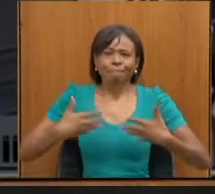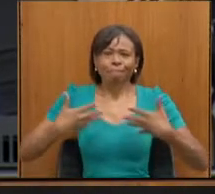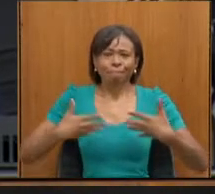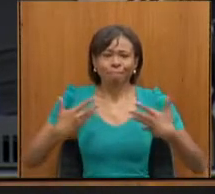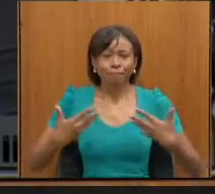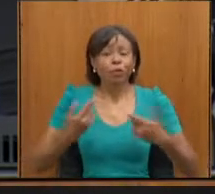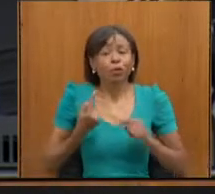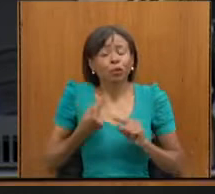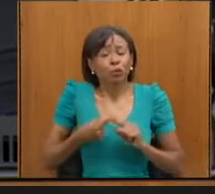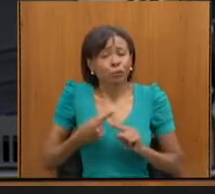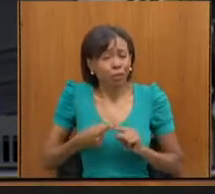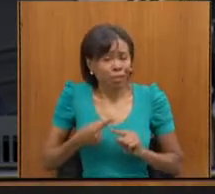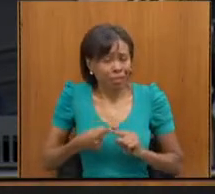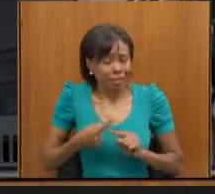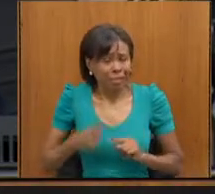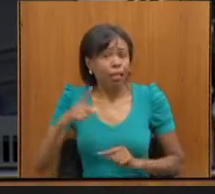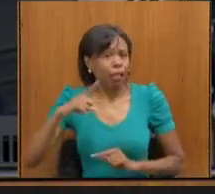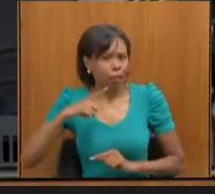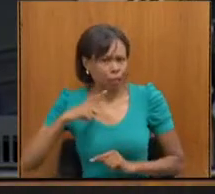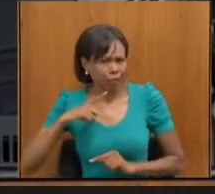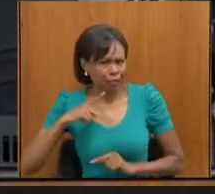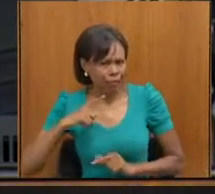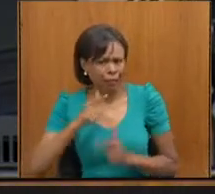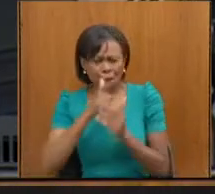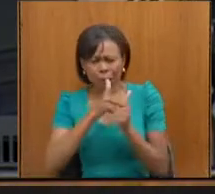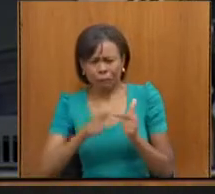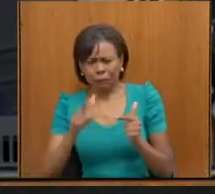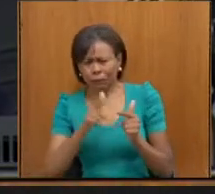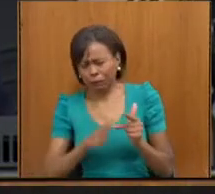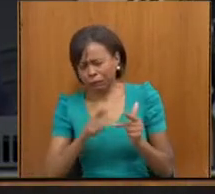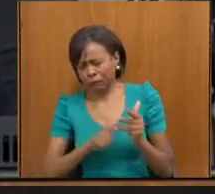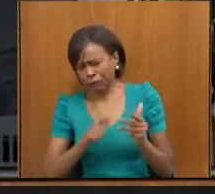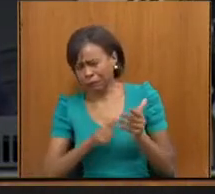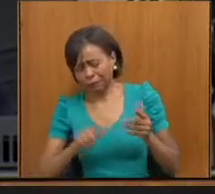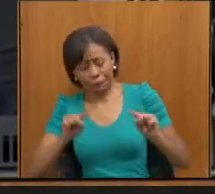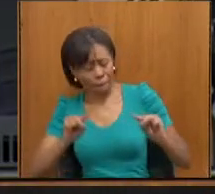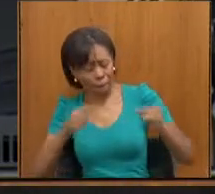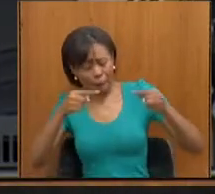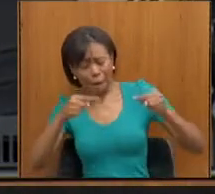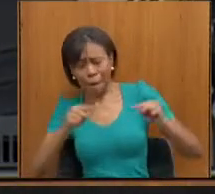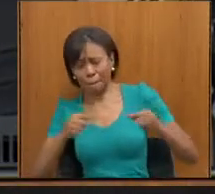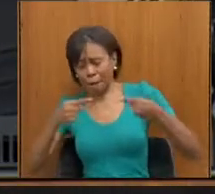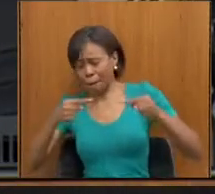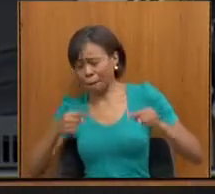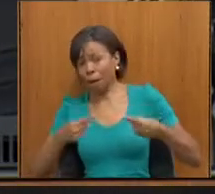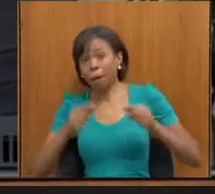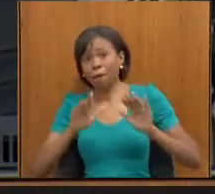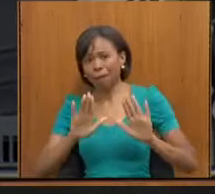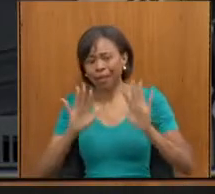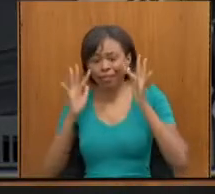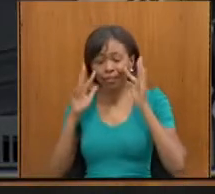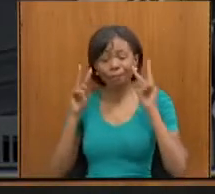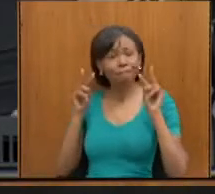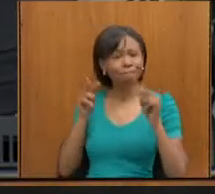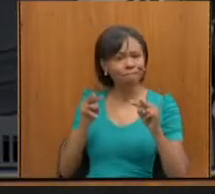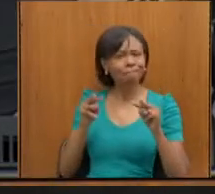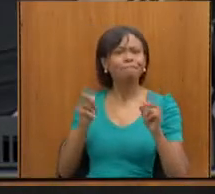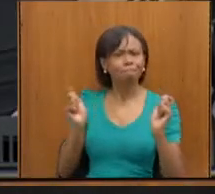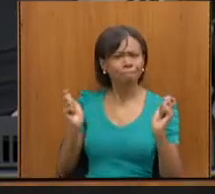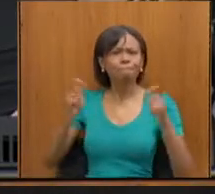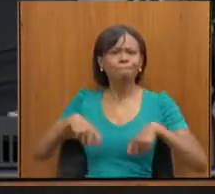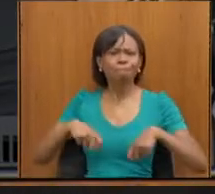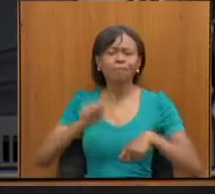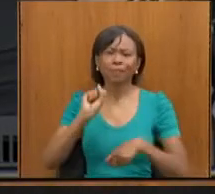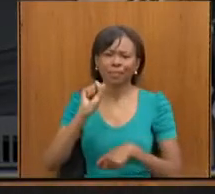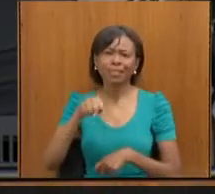mesmo diante de tantas dificuldades e de tantos desafios, a gente enxerga possibilidades e a gente constrói em